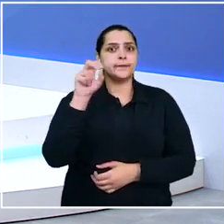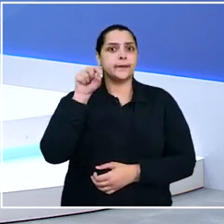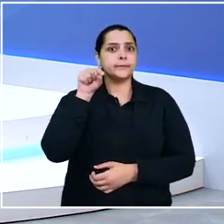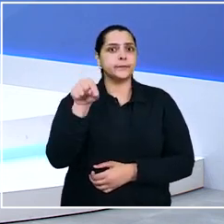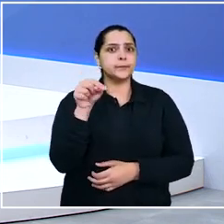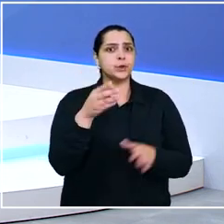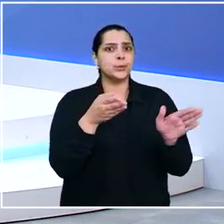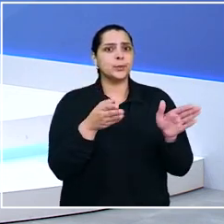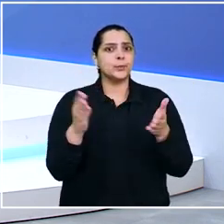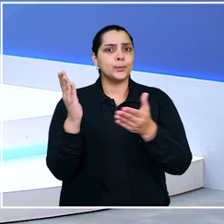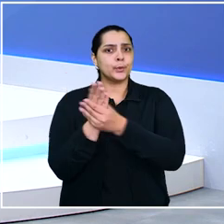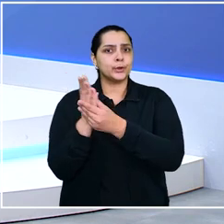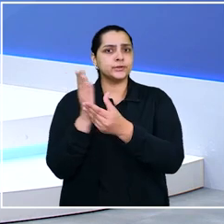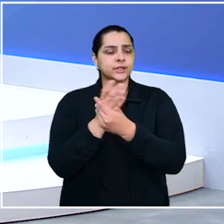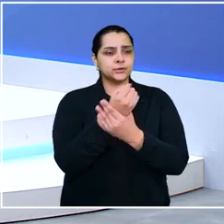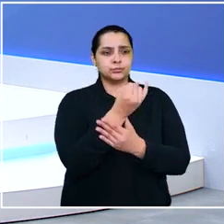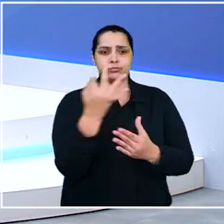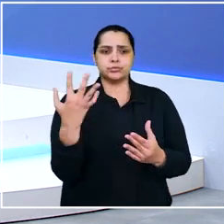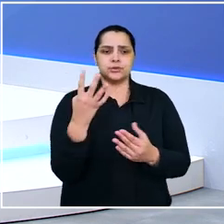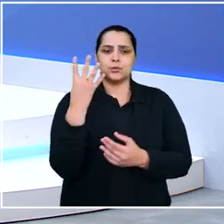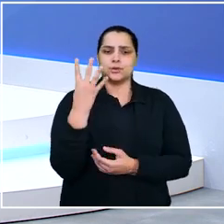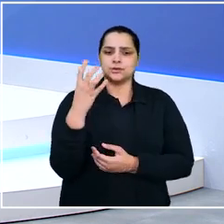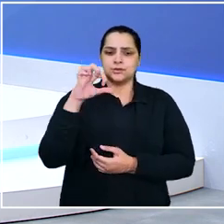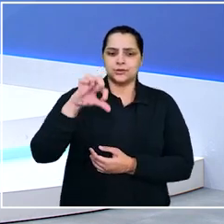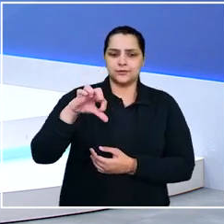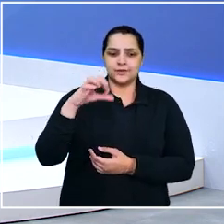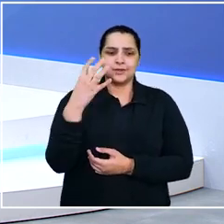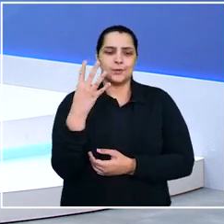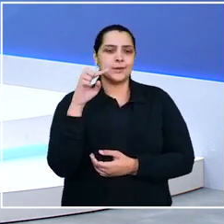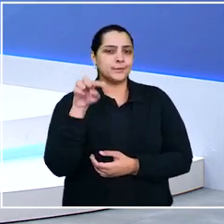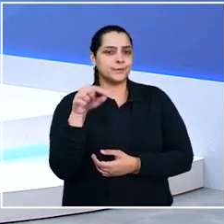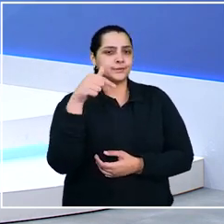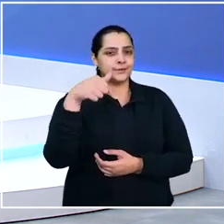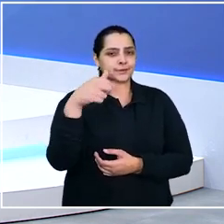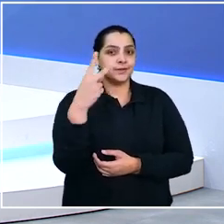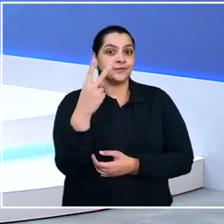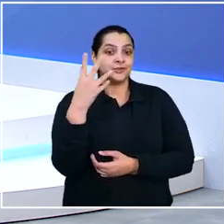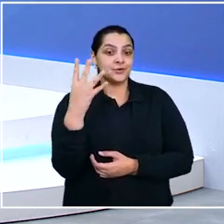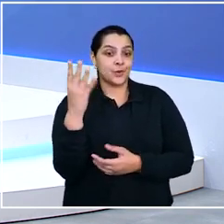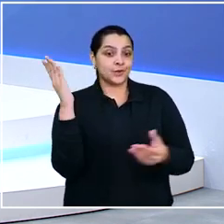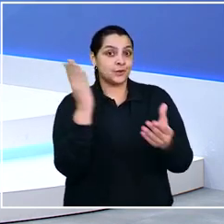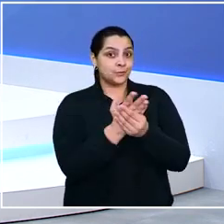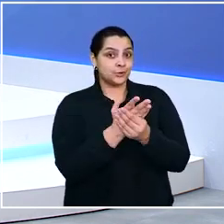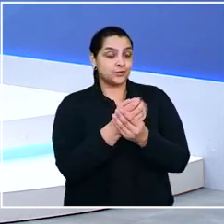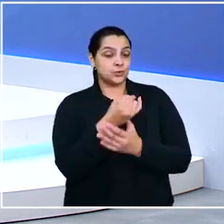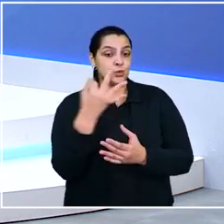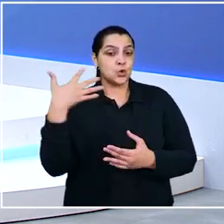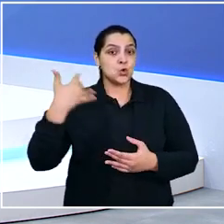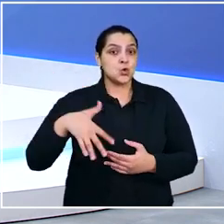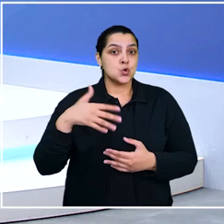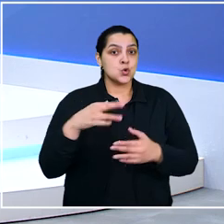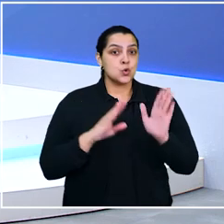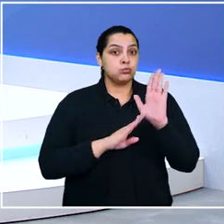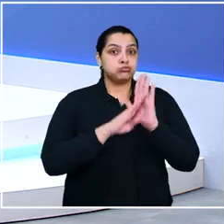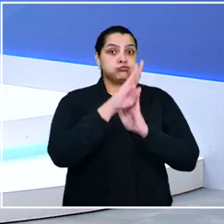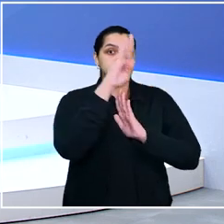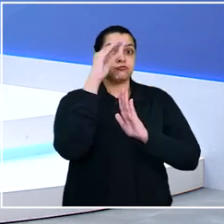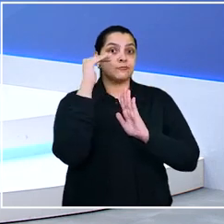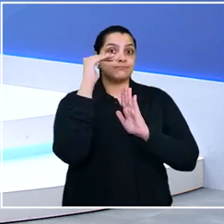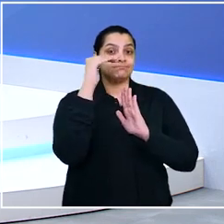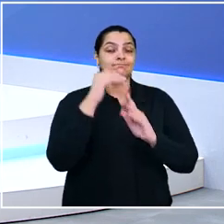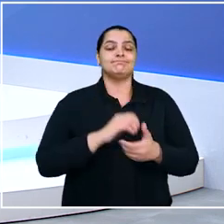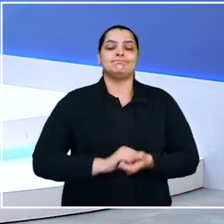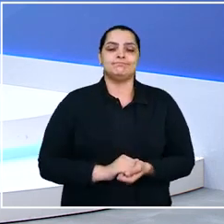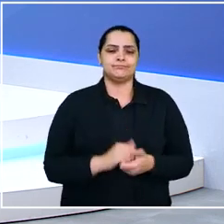500 mil processos, mais precisamente 494.724 casos, um recorde na história da